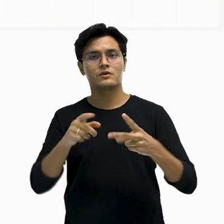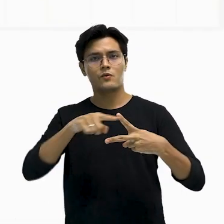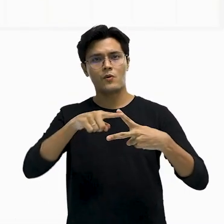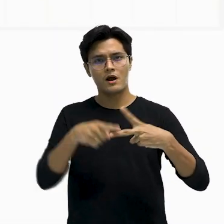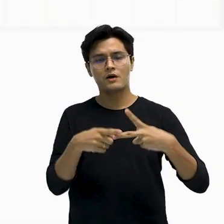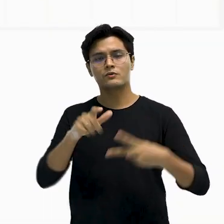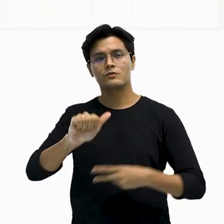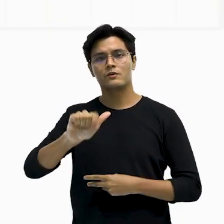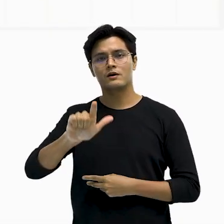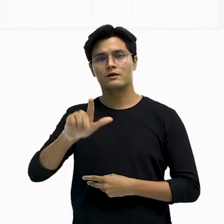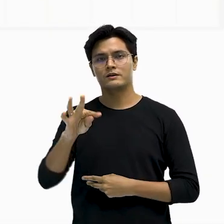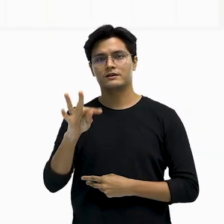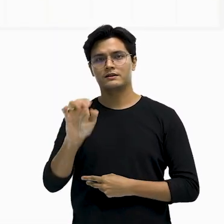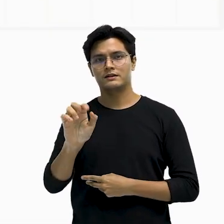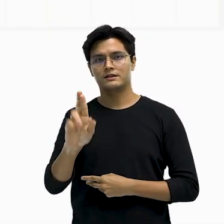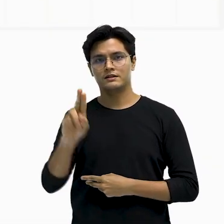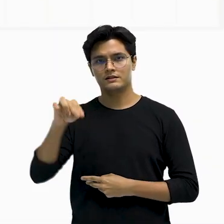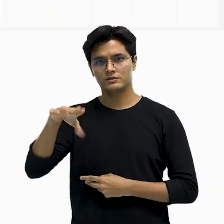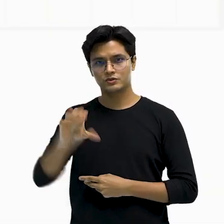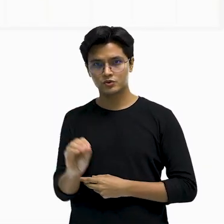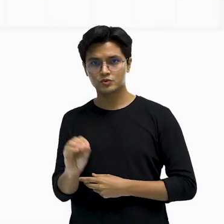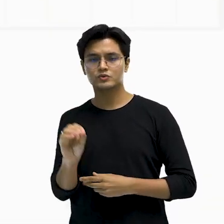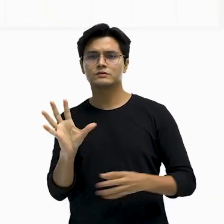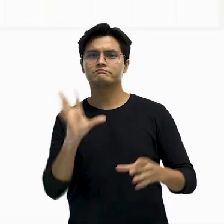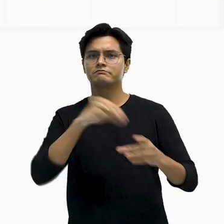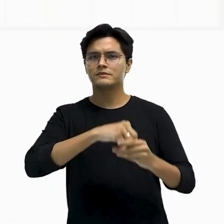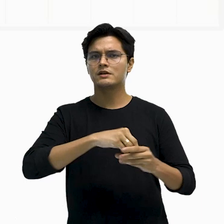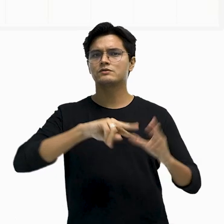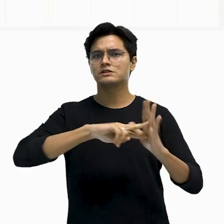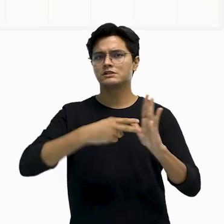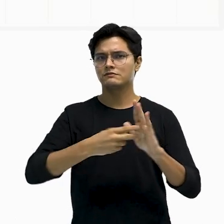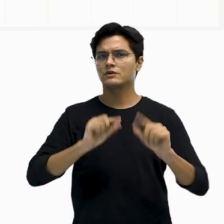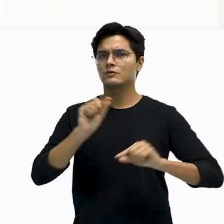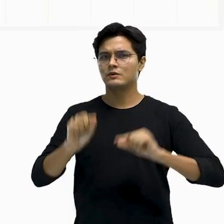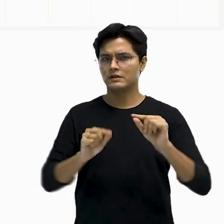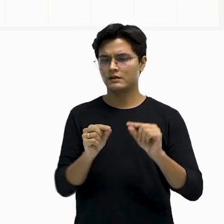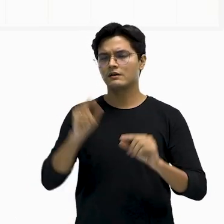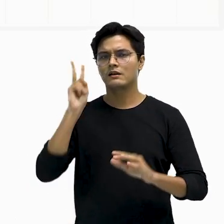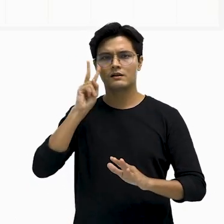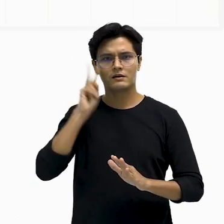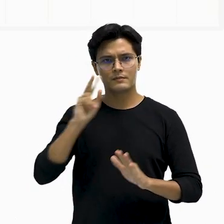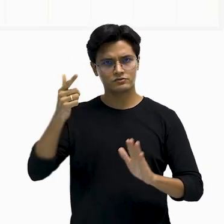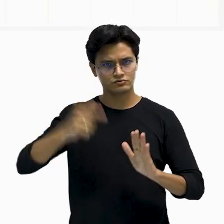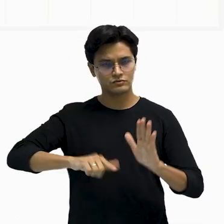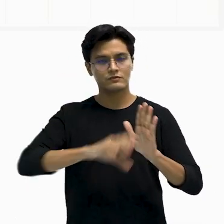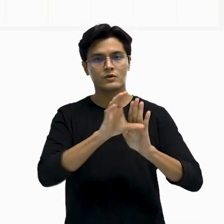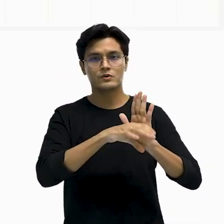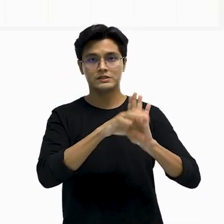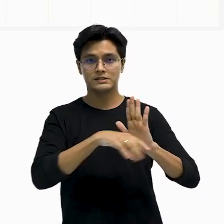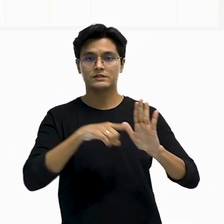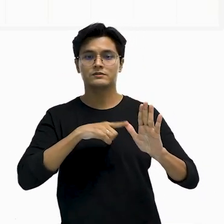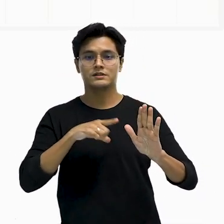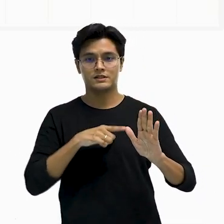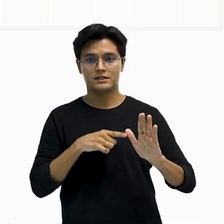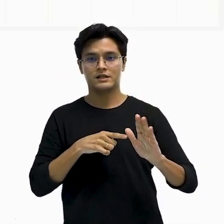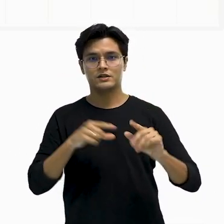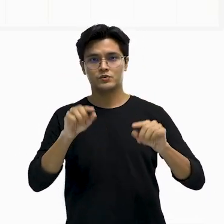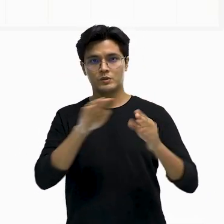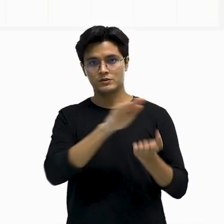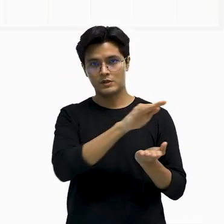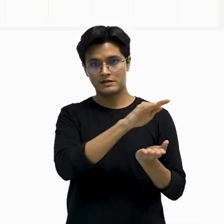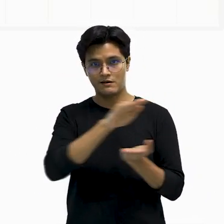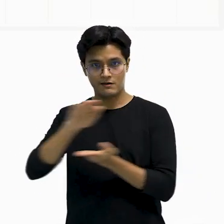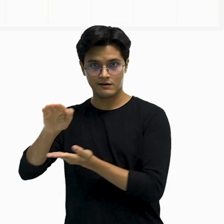alterno interno? Vamos relembrar aqui esse conceito? Olha só, eu tenho duas retas paralelas, tá?